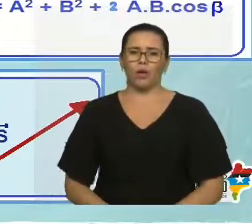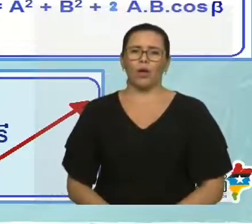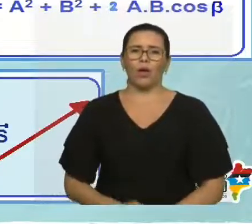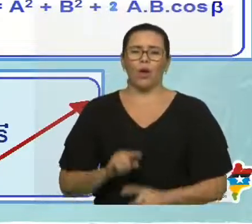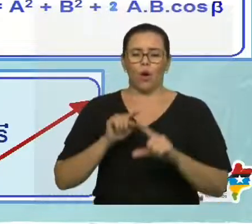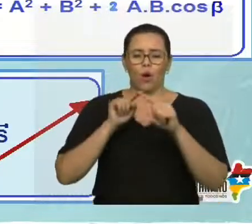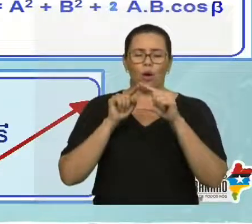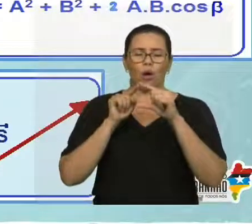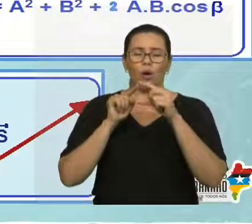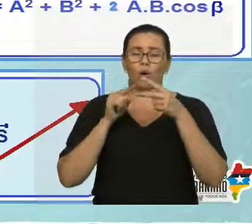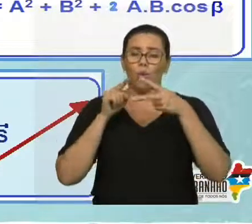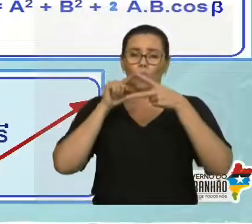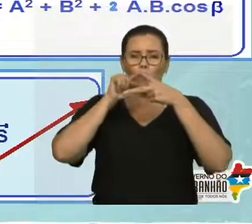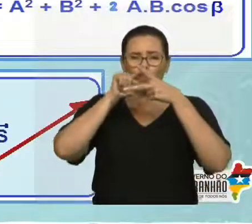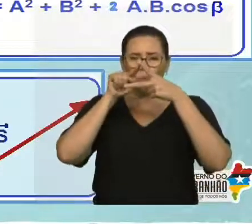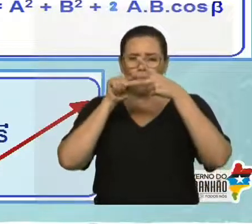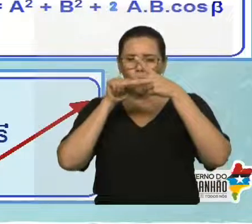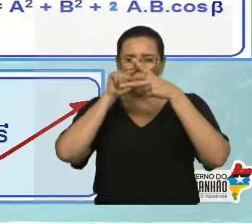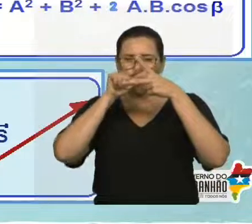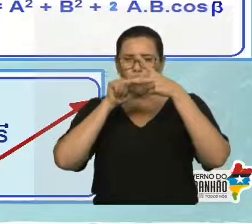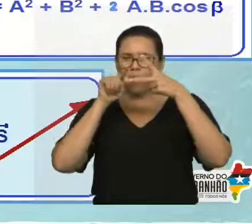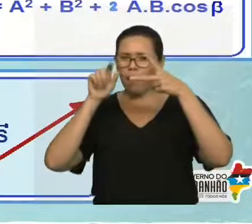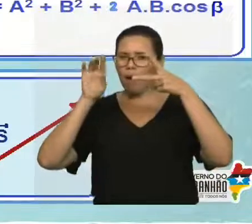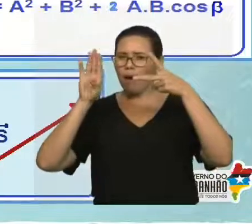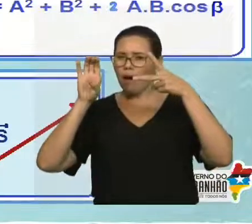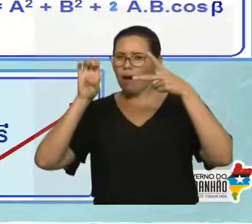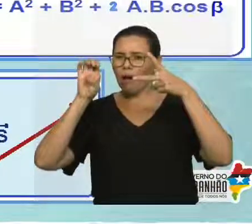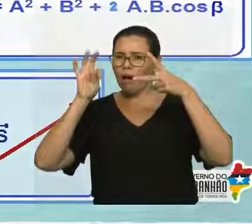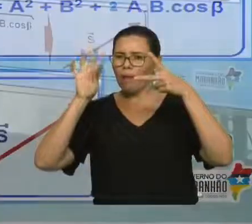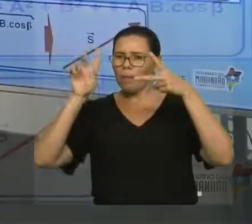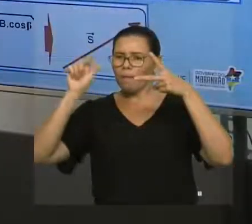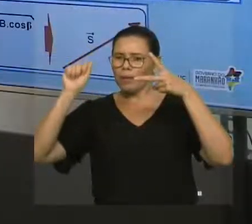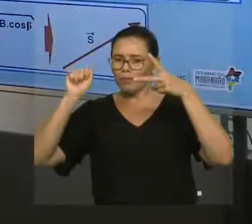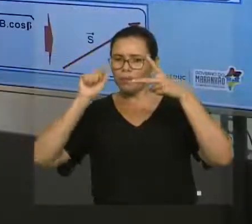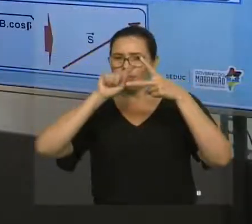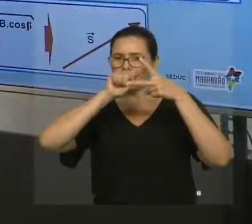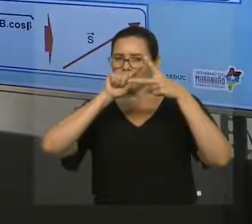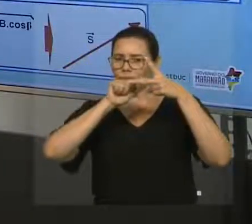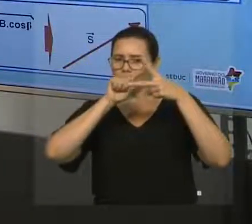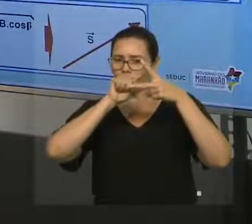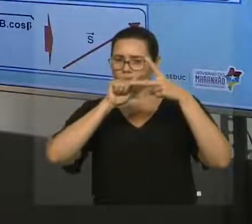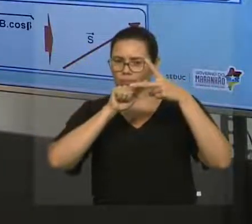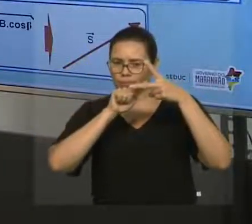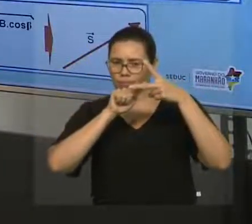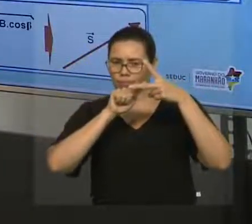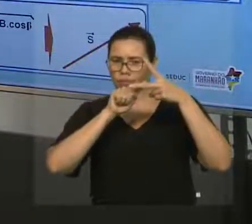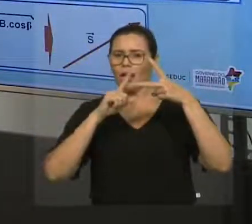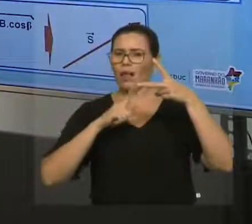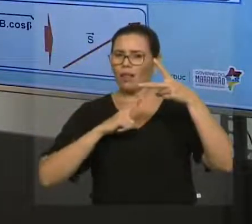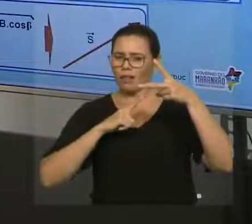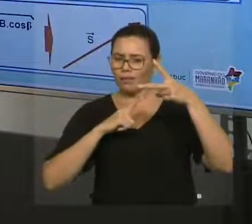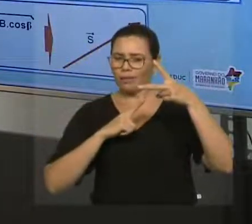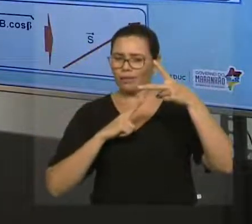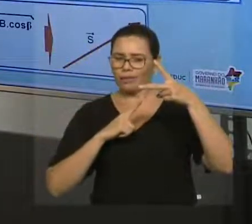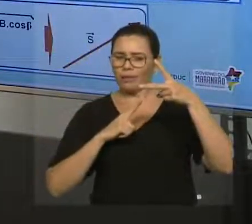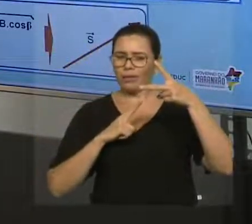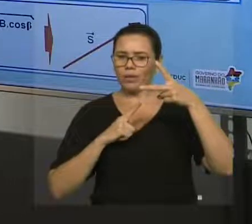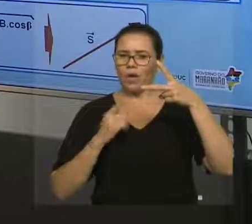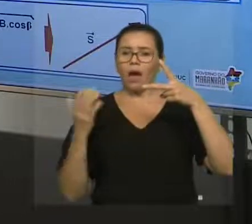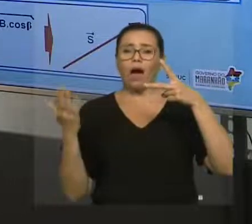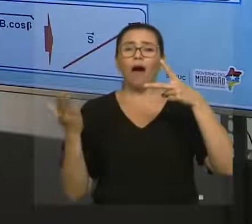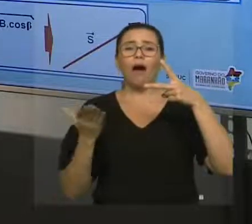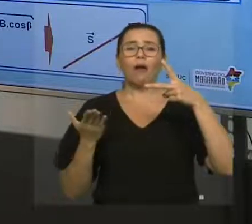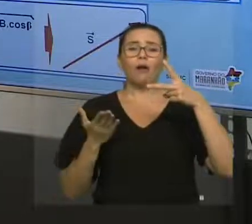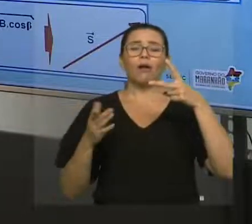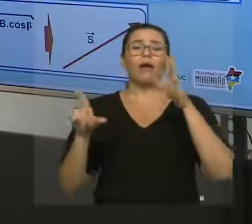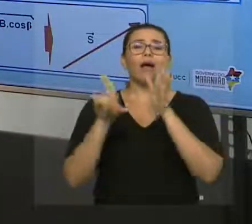cossenos. Lembra da lei dos cossenos lá na matemática? Então, eu tenho aqui, esse ângulo beta aqui, e você vai aplicar a lei dos